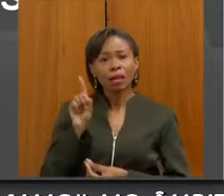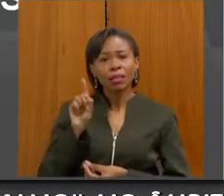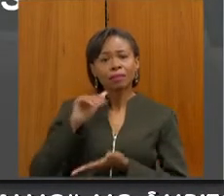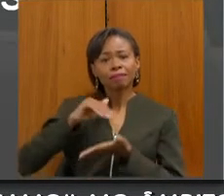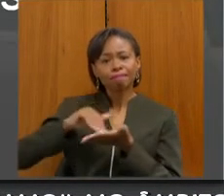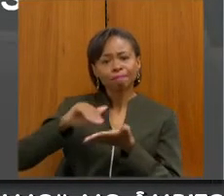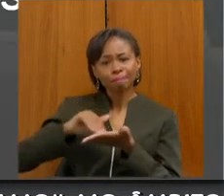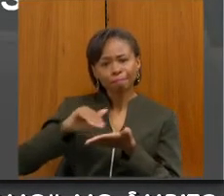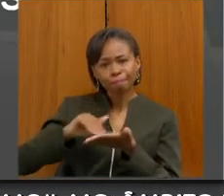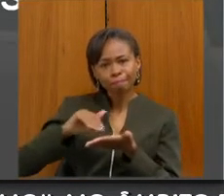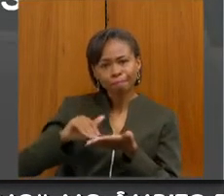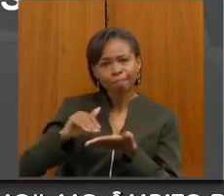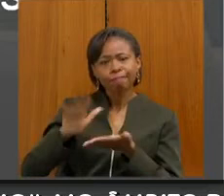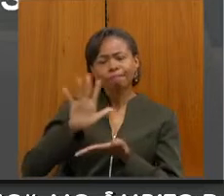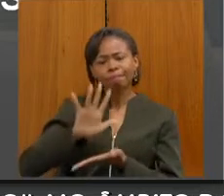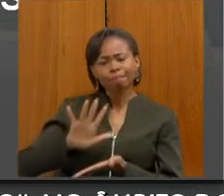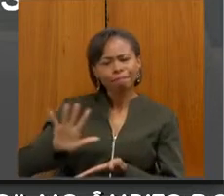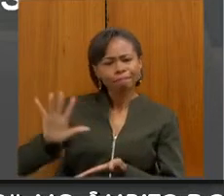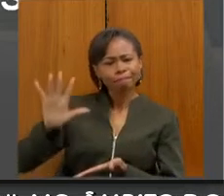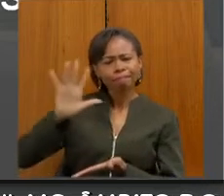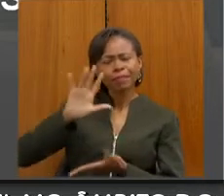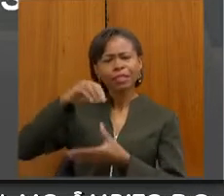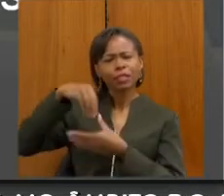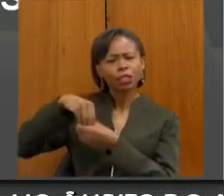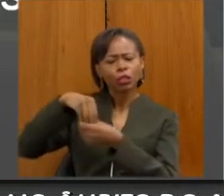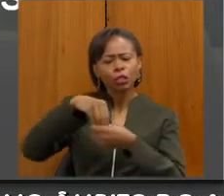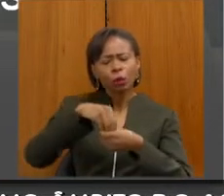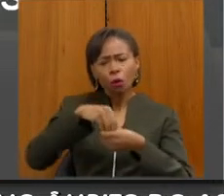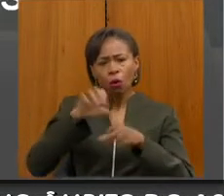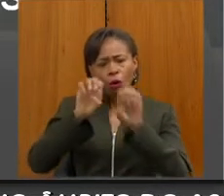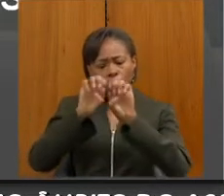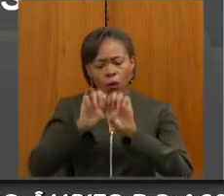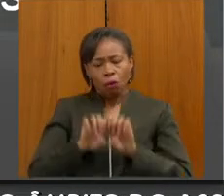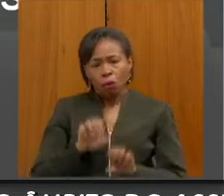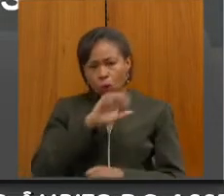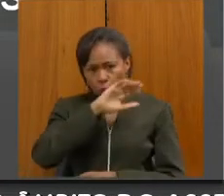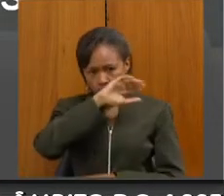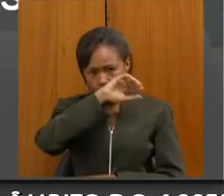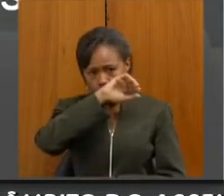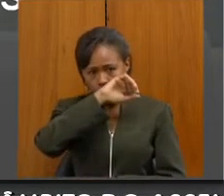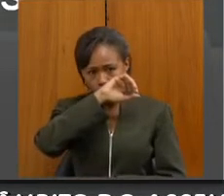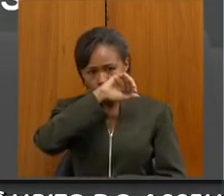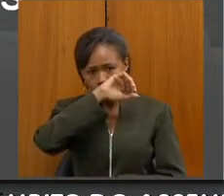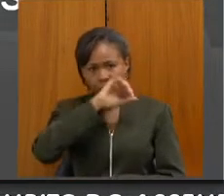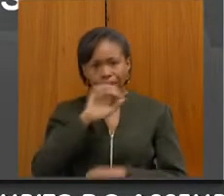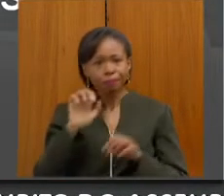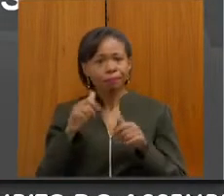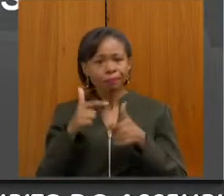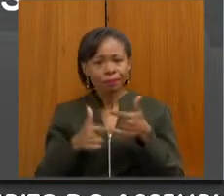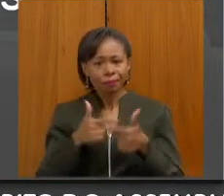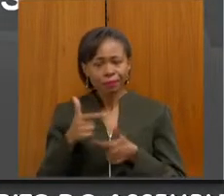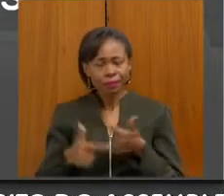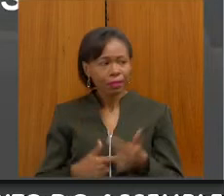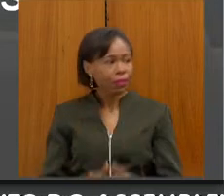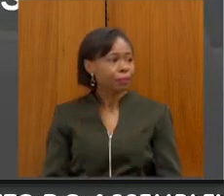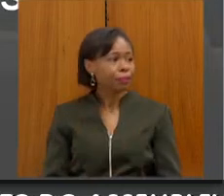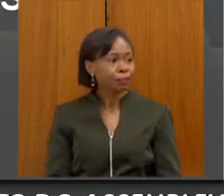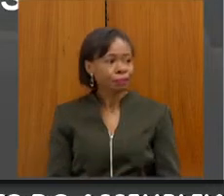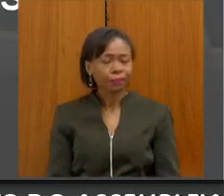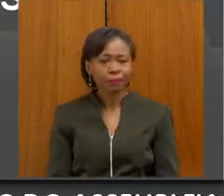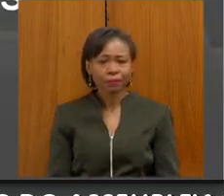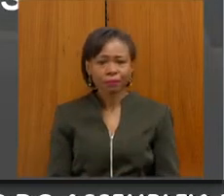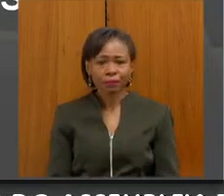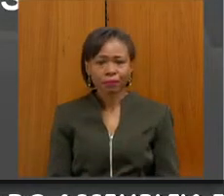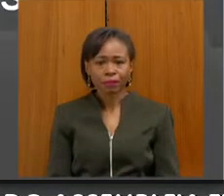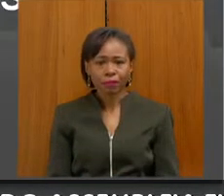estrutura, da nossa organização interna, de como a gente organiza o nosso trabalho. Se puder colocar ali, só para todos